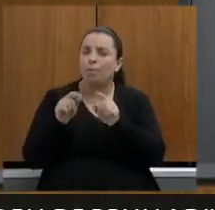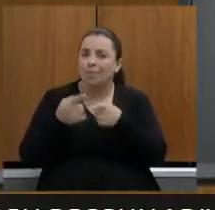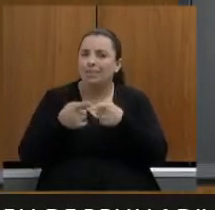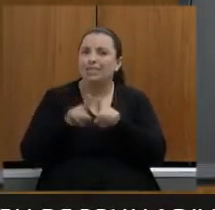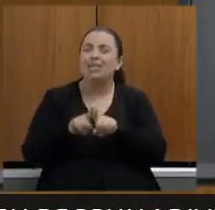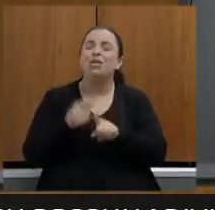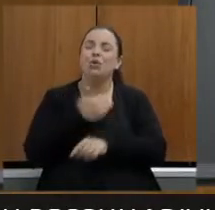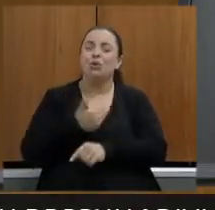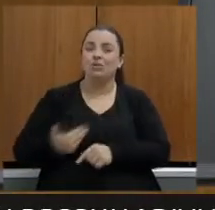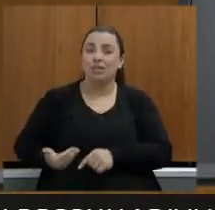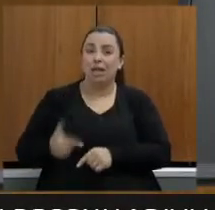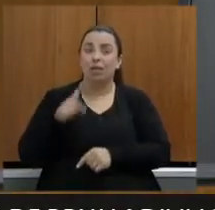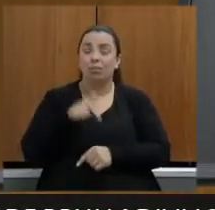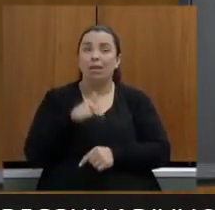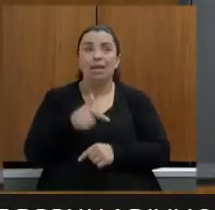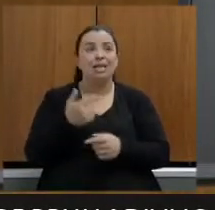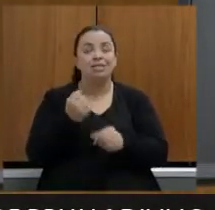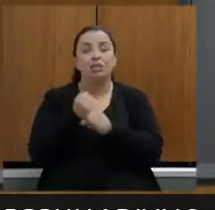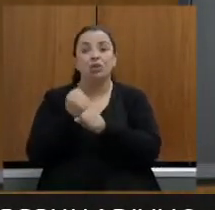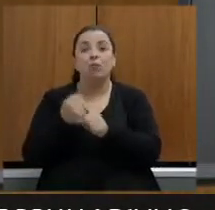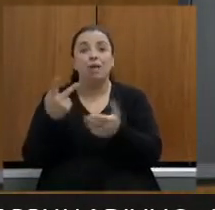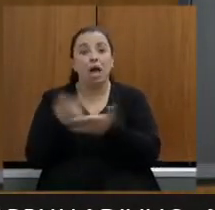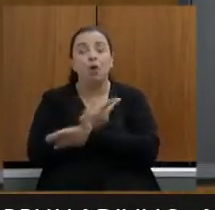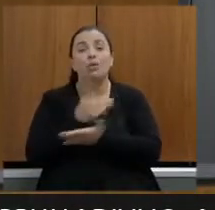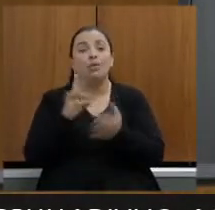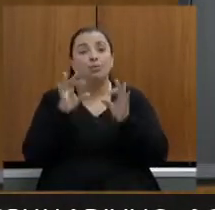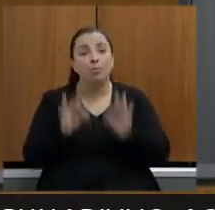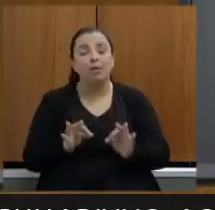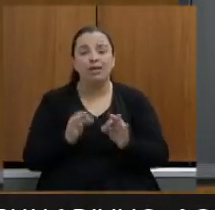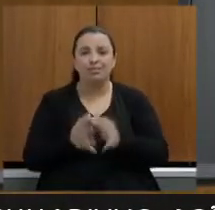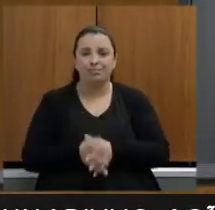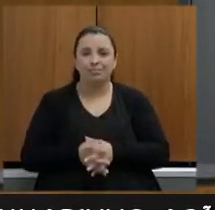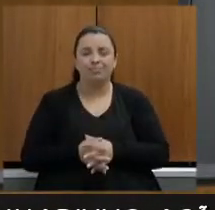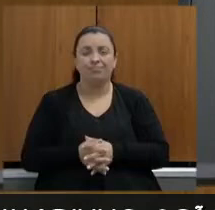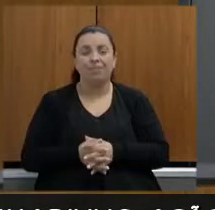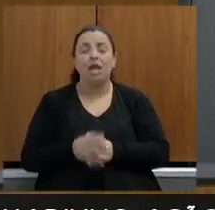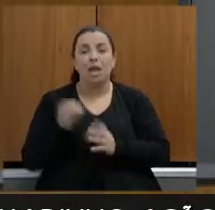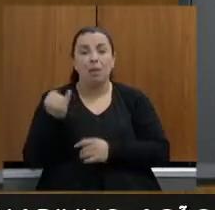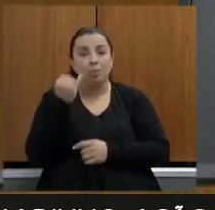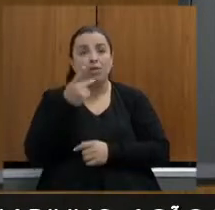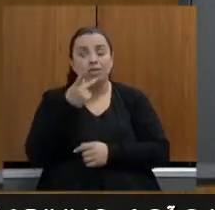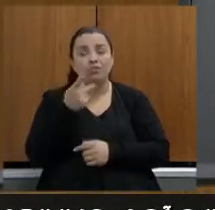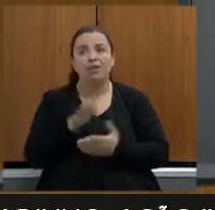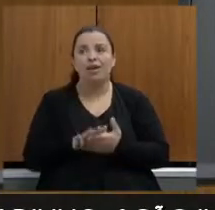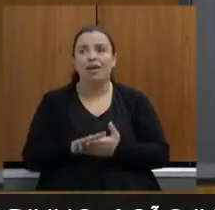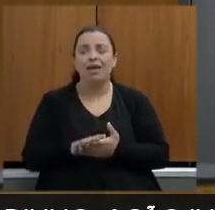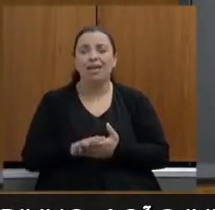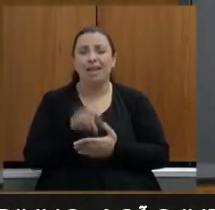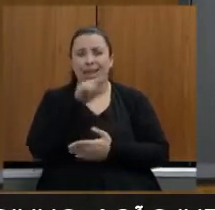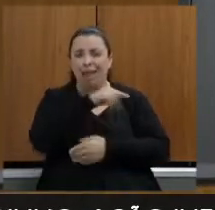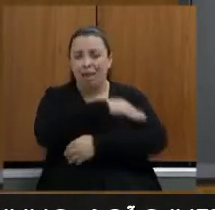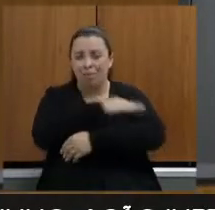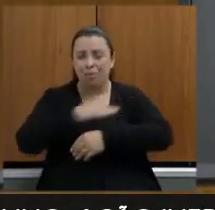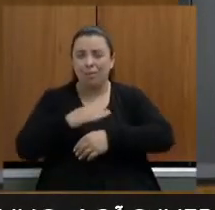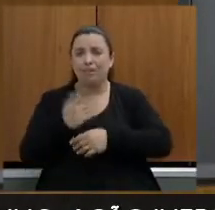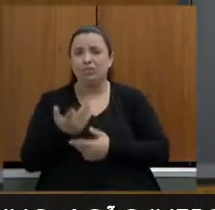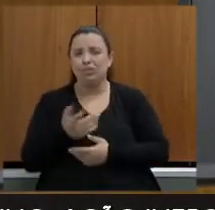destacar isso porque foi tanto sofrimento eu estive lá em Brumadinho no primeiro momento